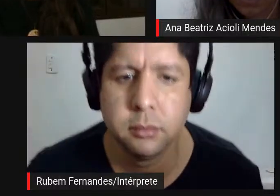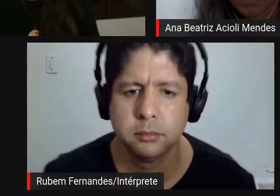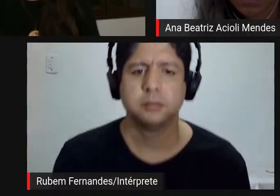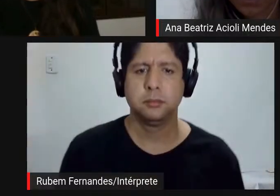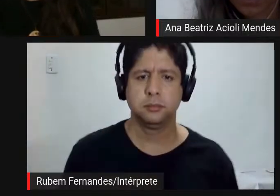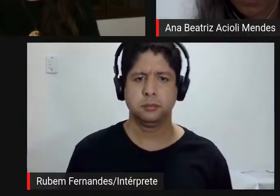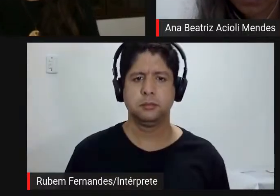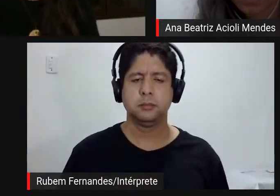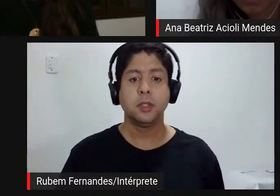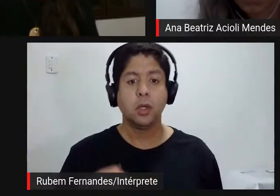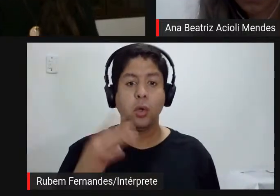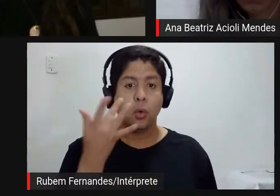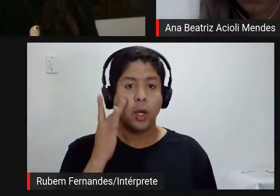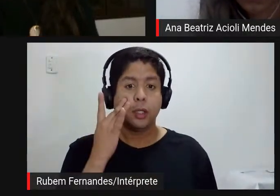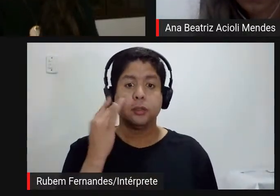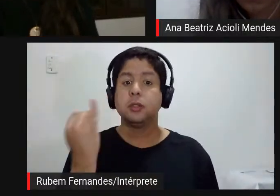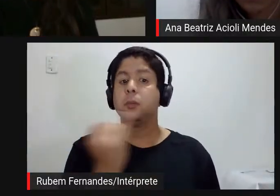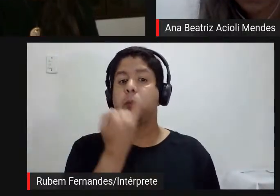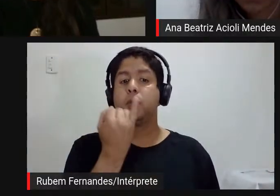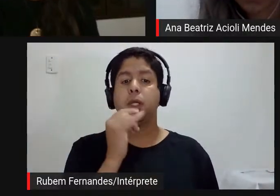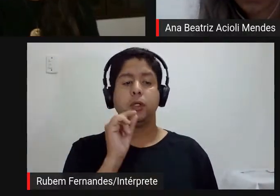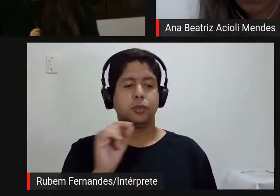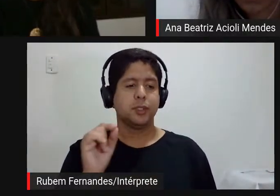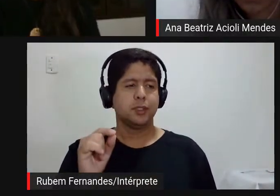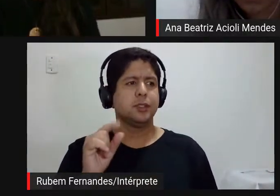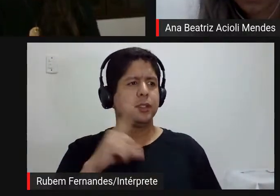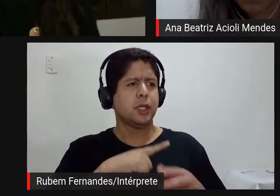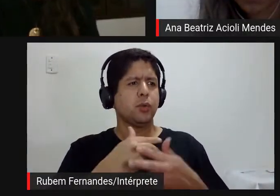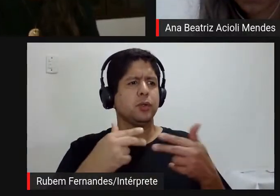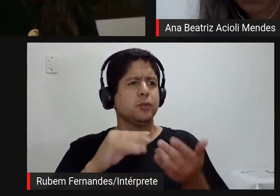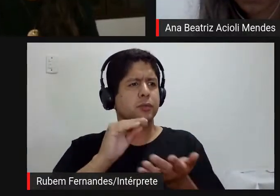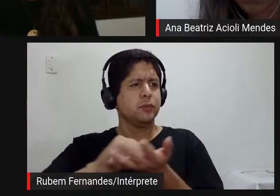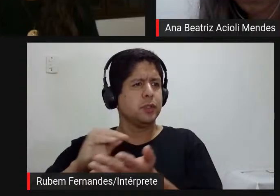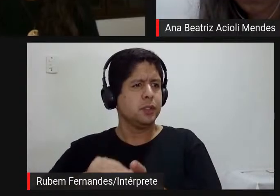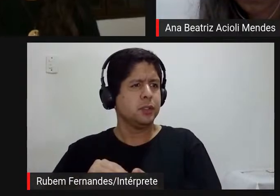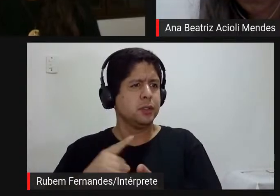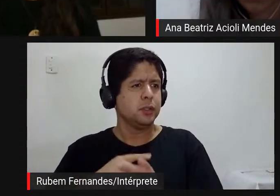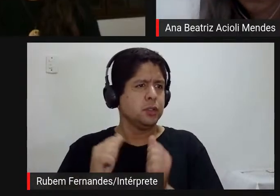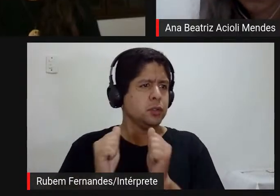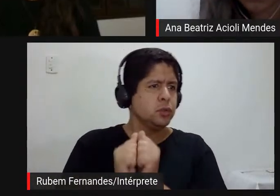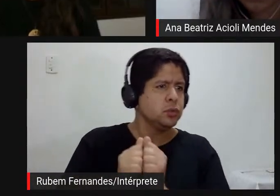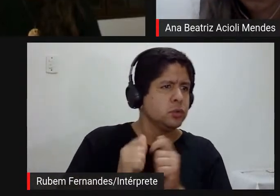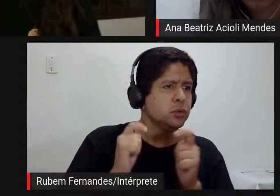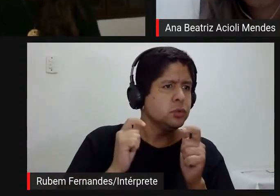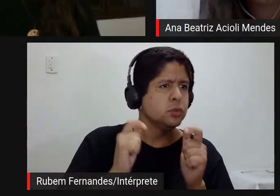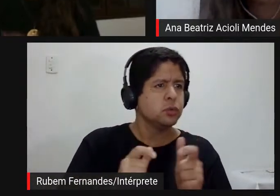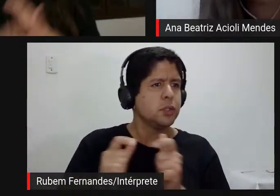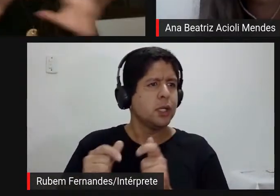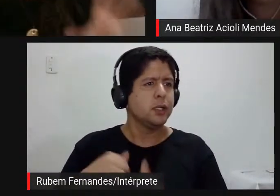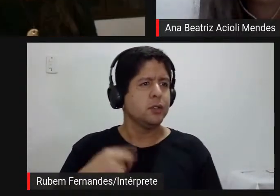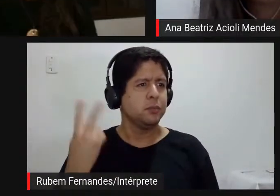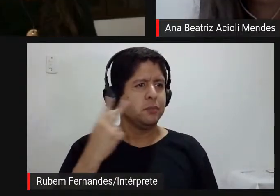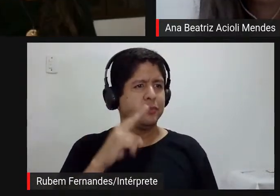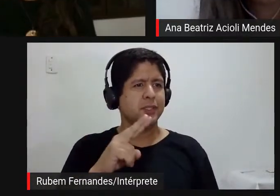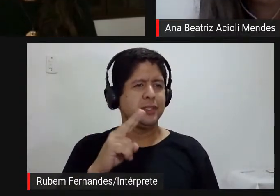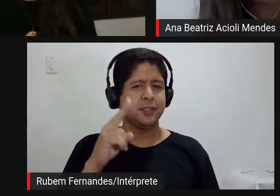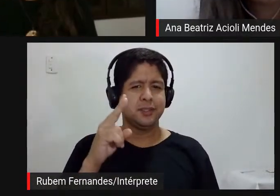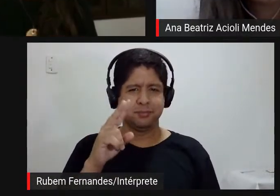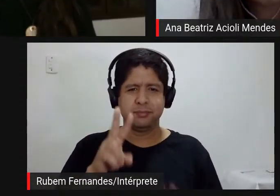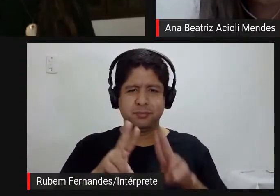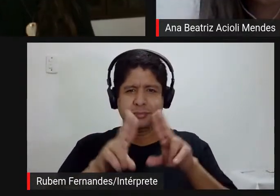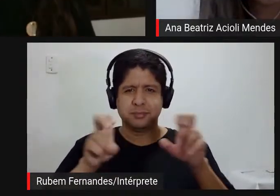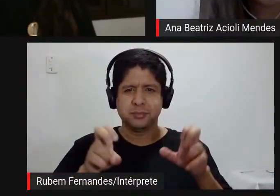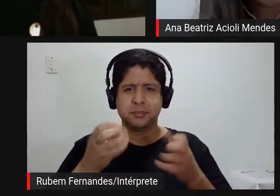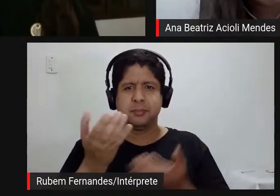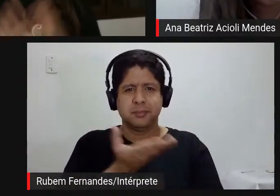eu acho muito importante eu acho que isso ainda falta muito pra gente né chegar nesse lugar eu tava lendo até eu fiquei lendo vários textos sobre mediação eu